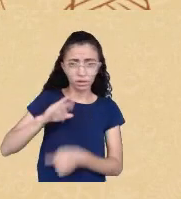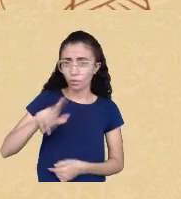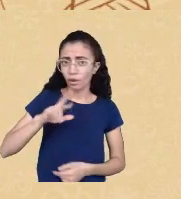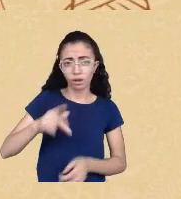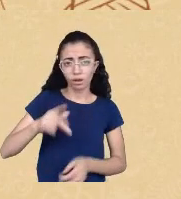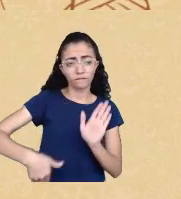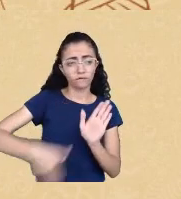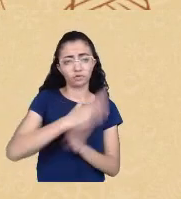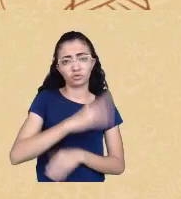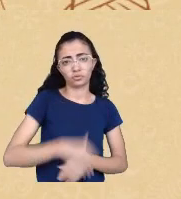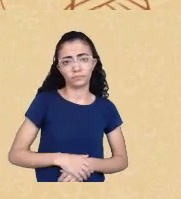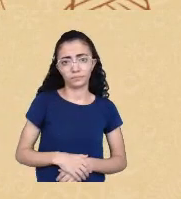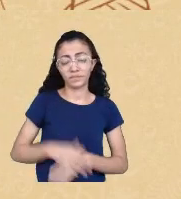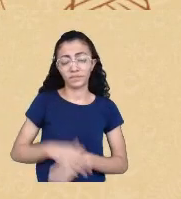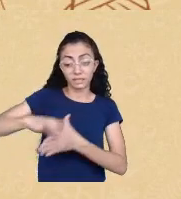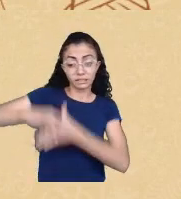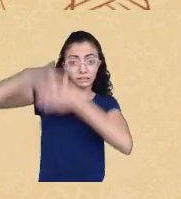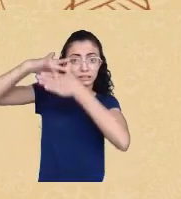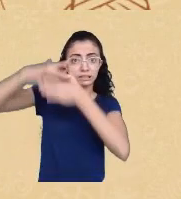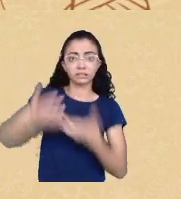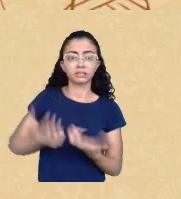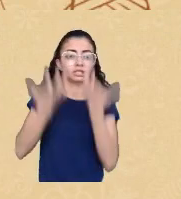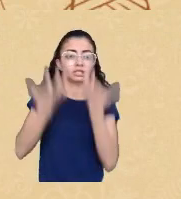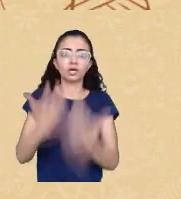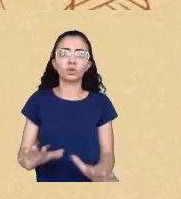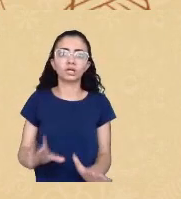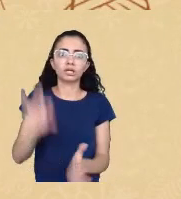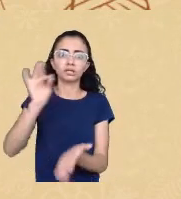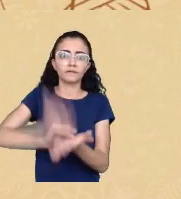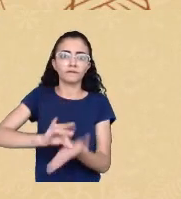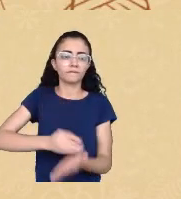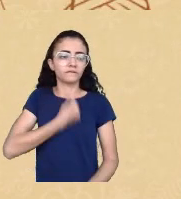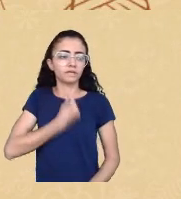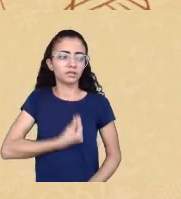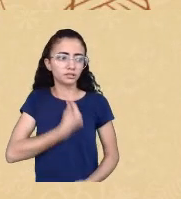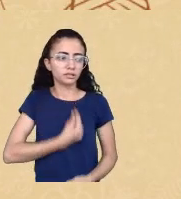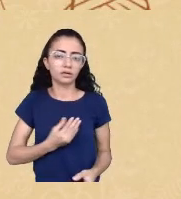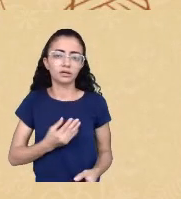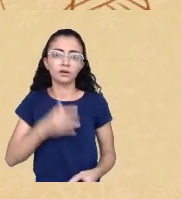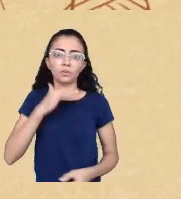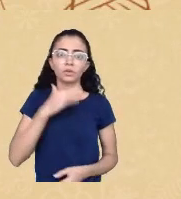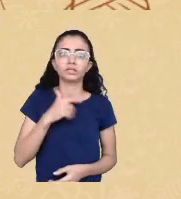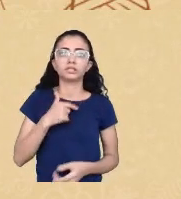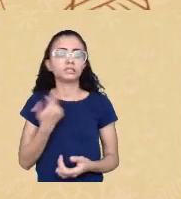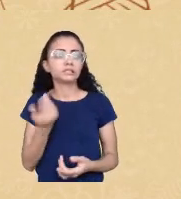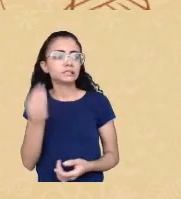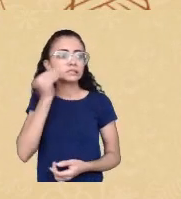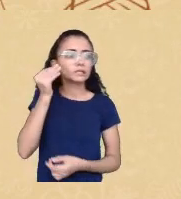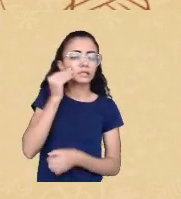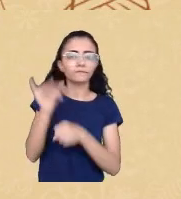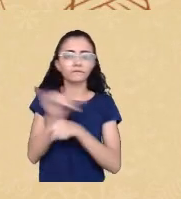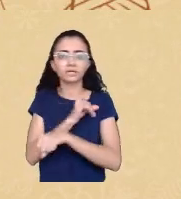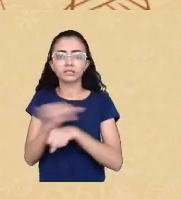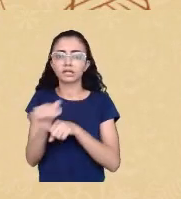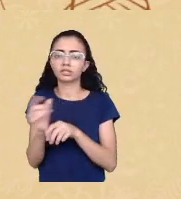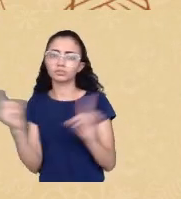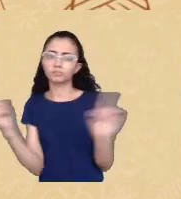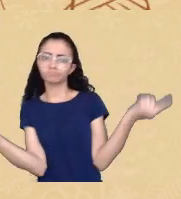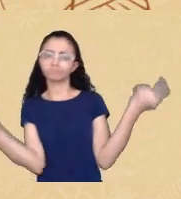aquela realidade e que criavam circunstâncias não é de ir contra esse sistema